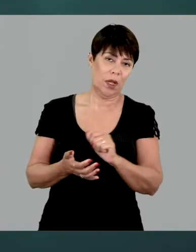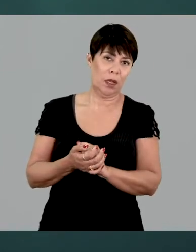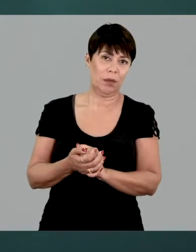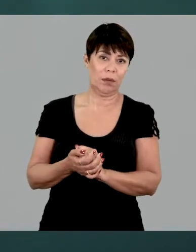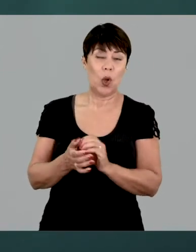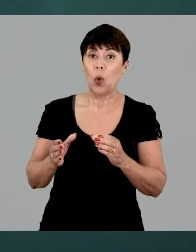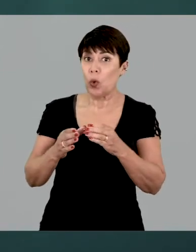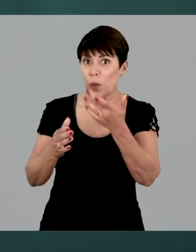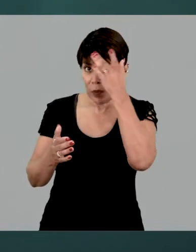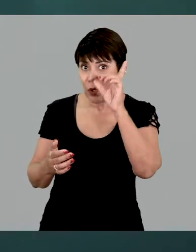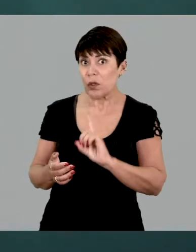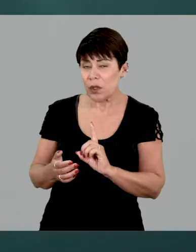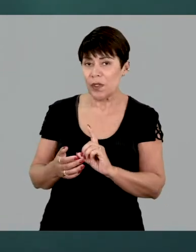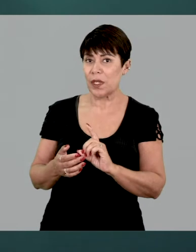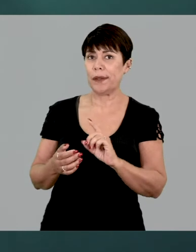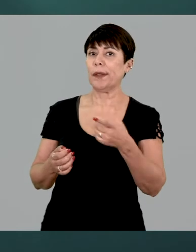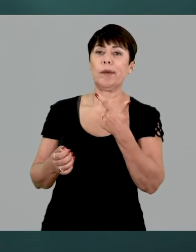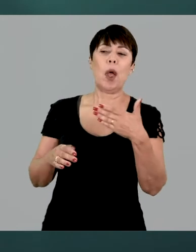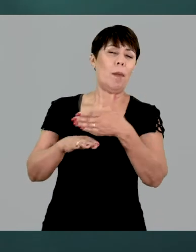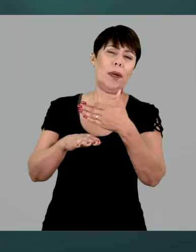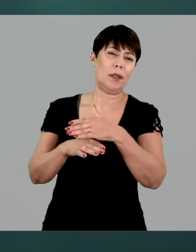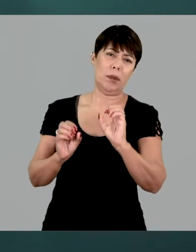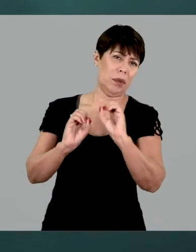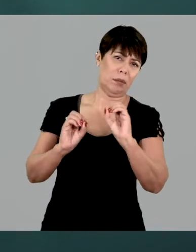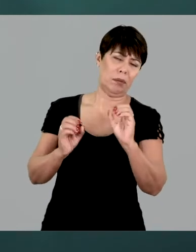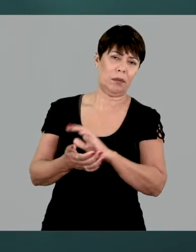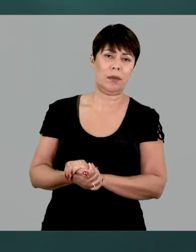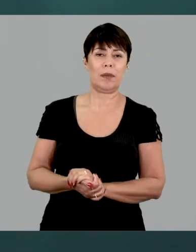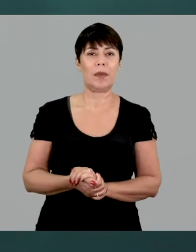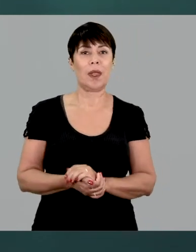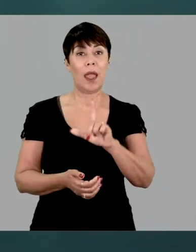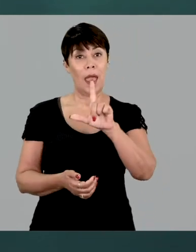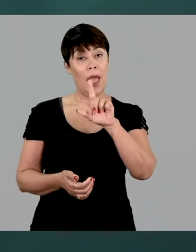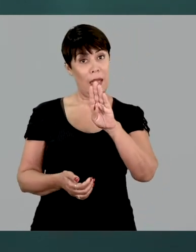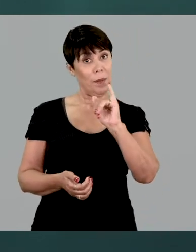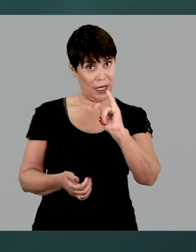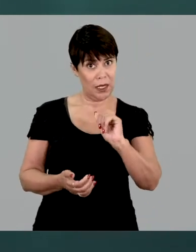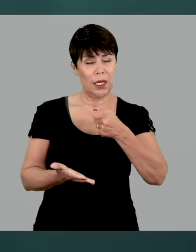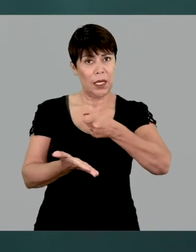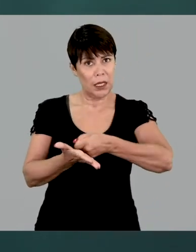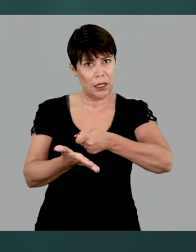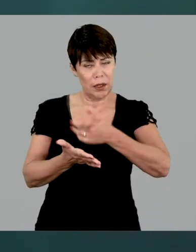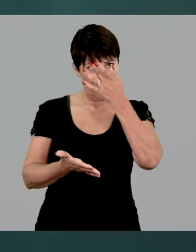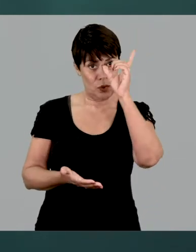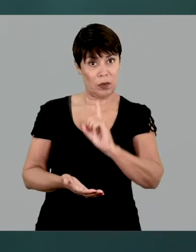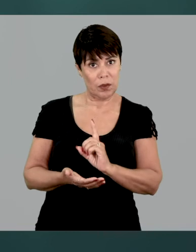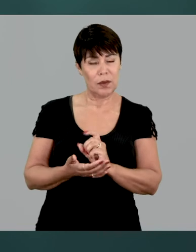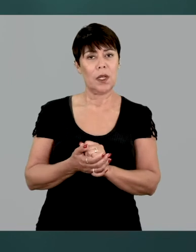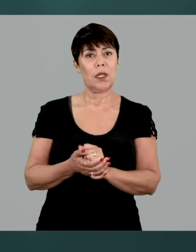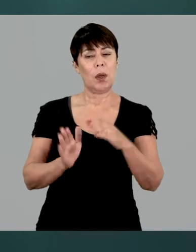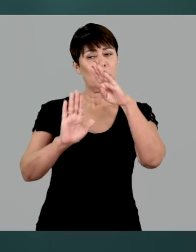O grupo das pessoas com deficiência ainda não foi contemplado em relação a isso. A Lei Brasileira de Inclusão garante às pessoas com